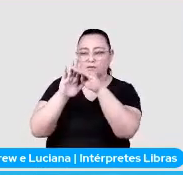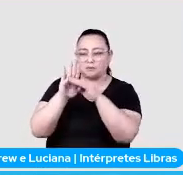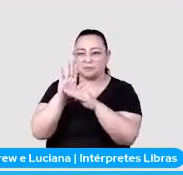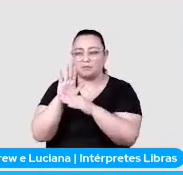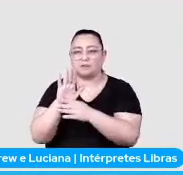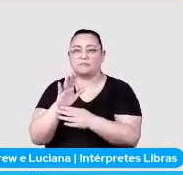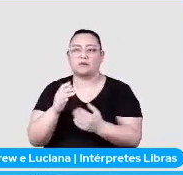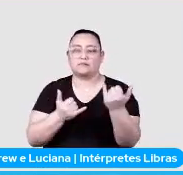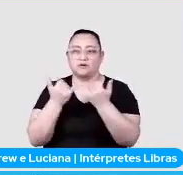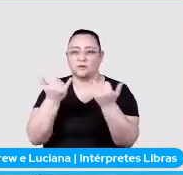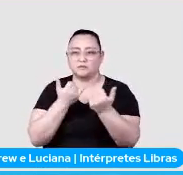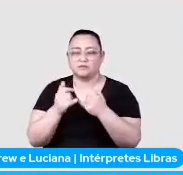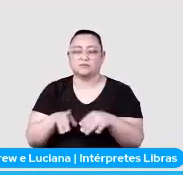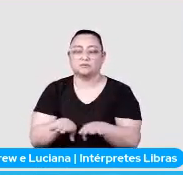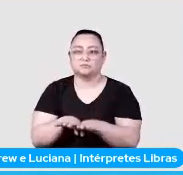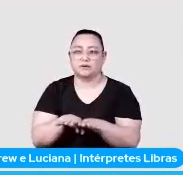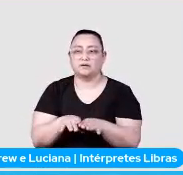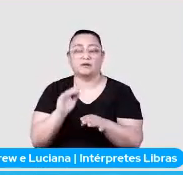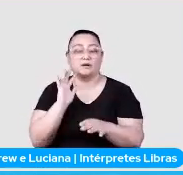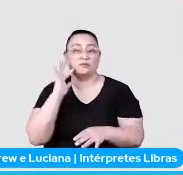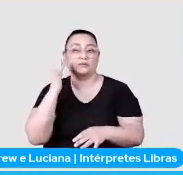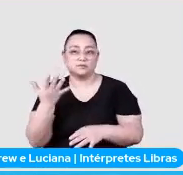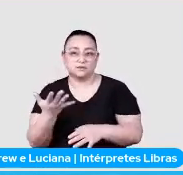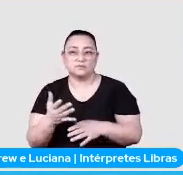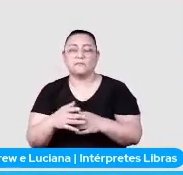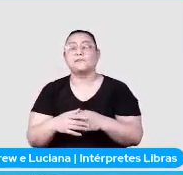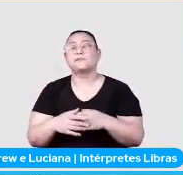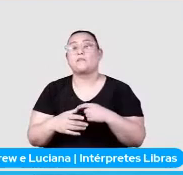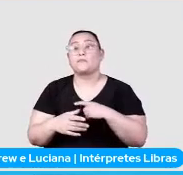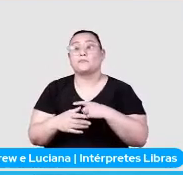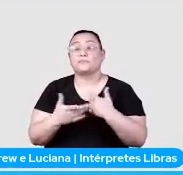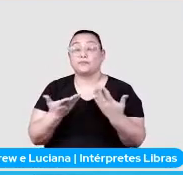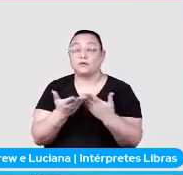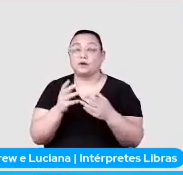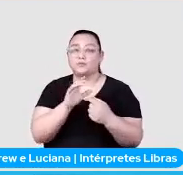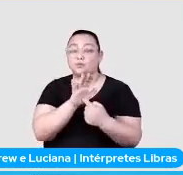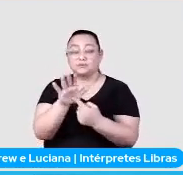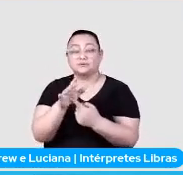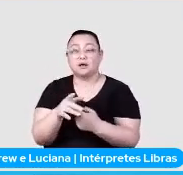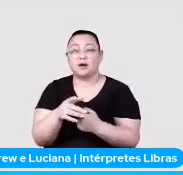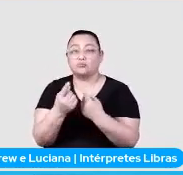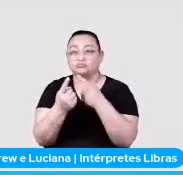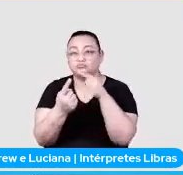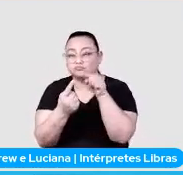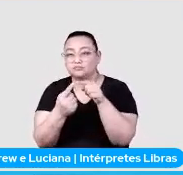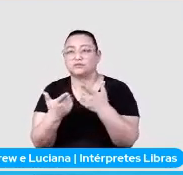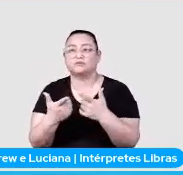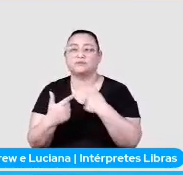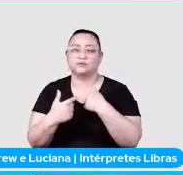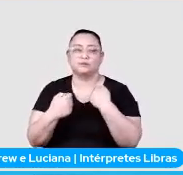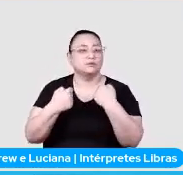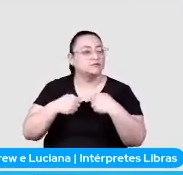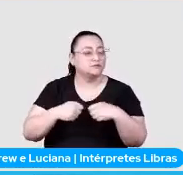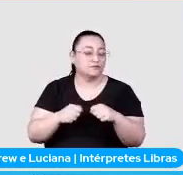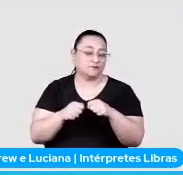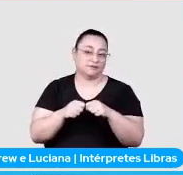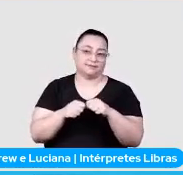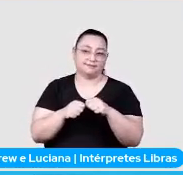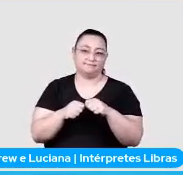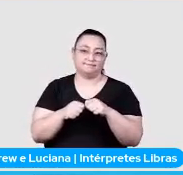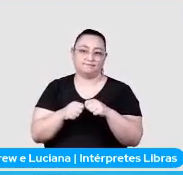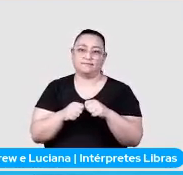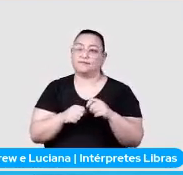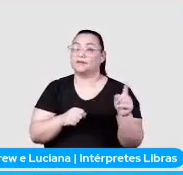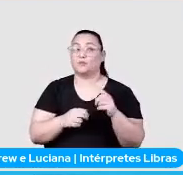informações do erro que aconteceu. E agora eu vou mostrar um caso específico que eu tinha, que eu fiz, né? Não é o mesmo